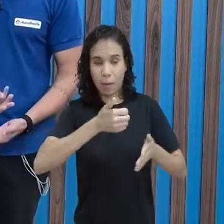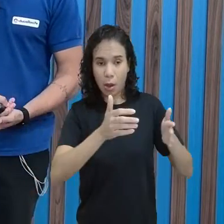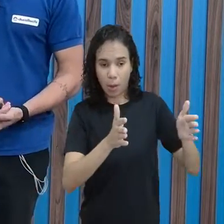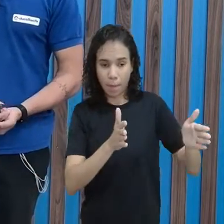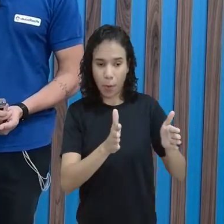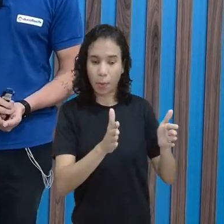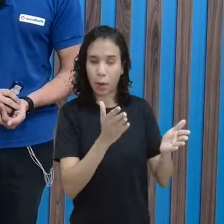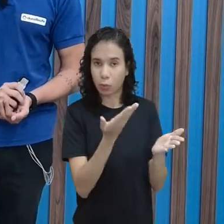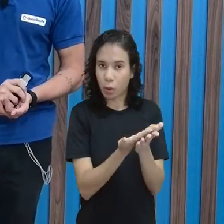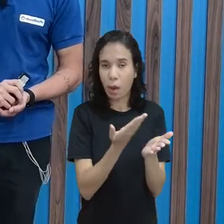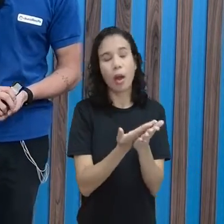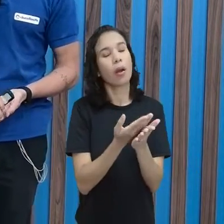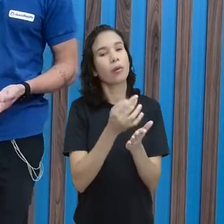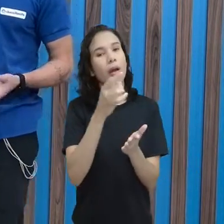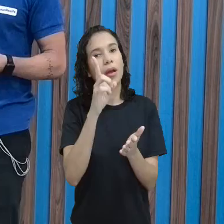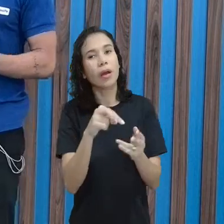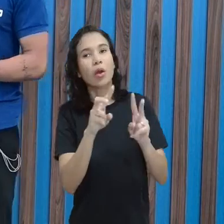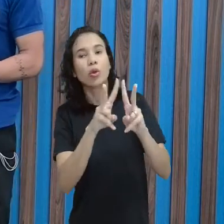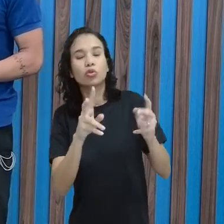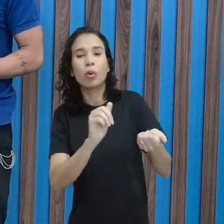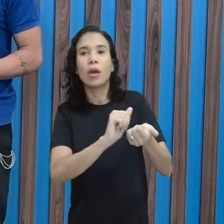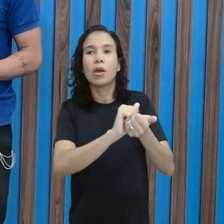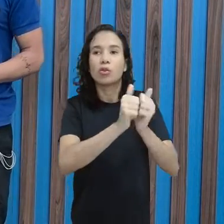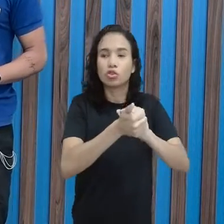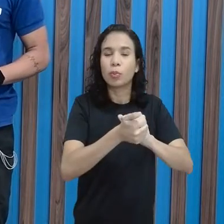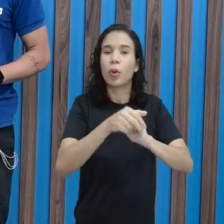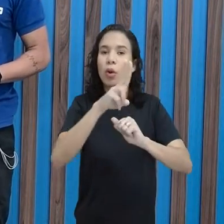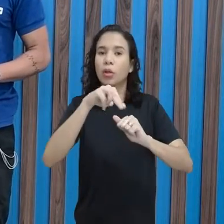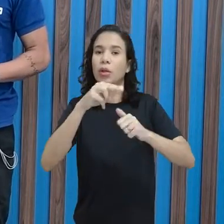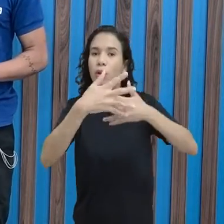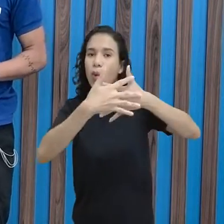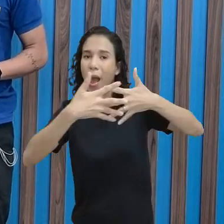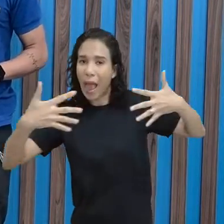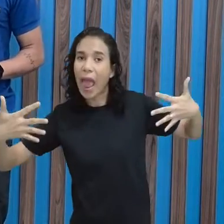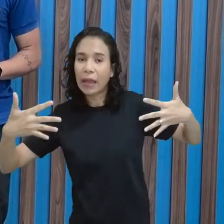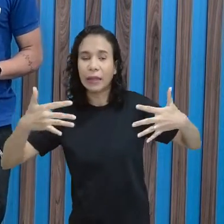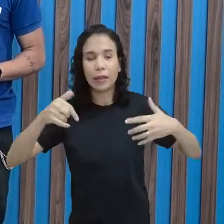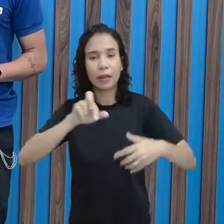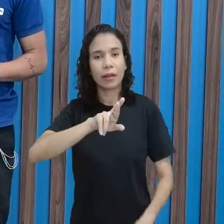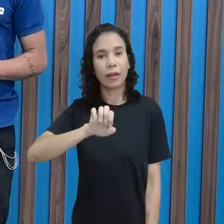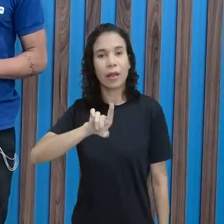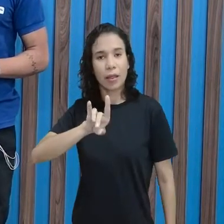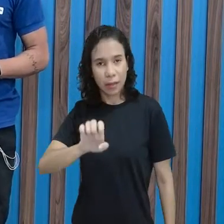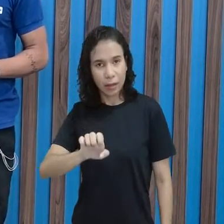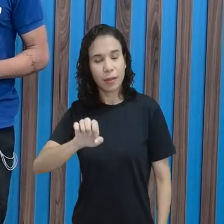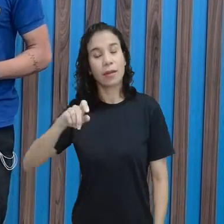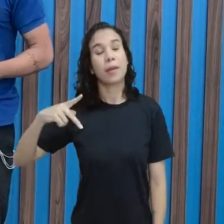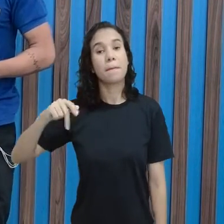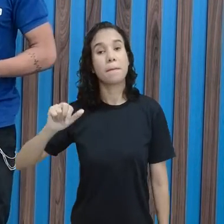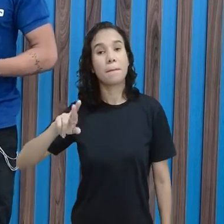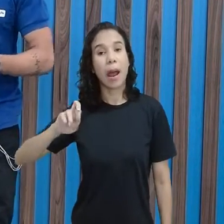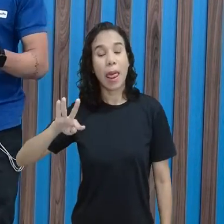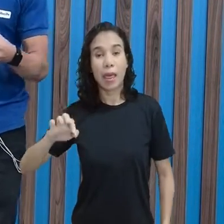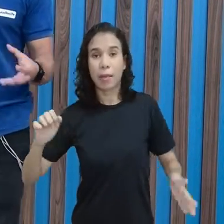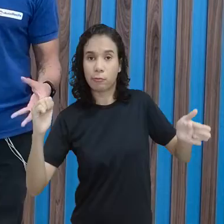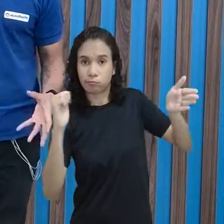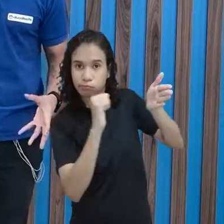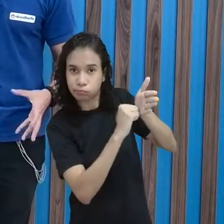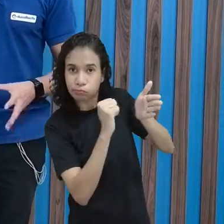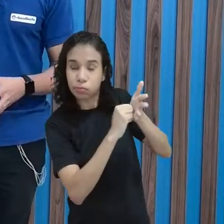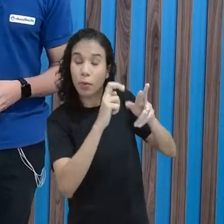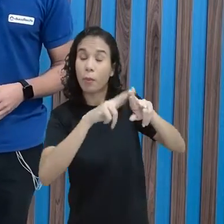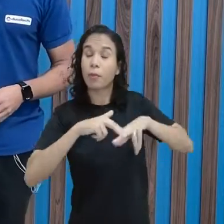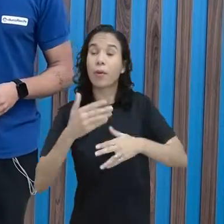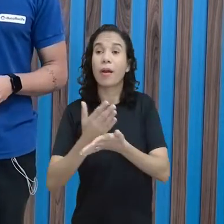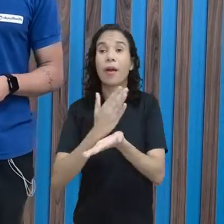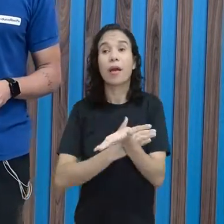nossa aula é sobre os esportes de rede e parede. E aí, antes de eu trazer para vocês as modalidades,